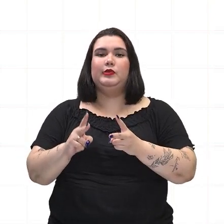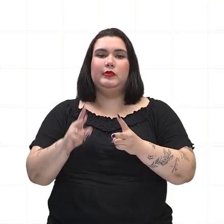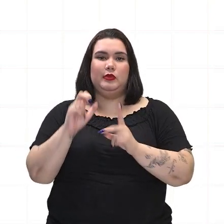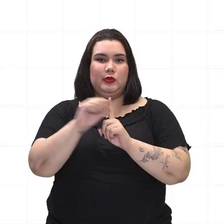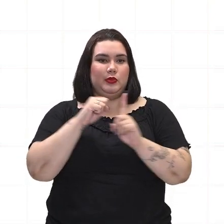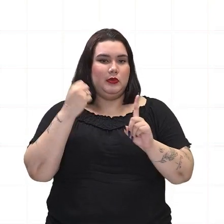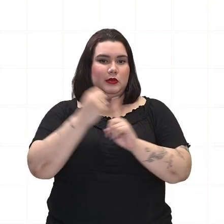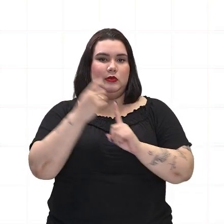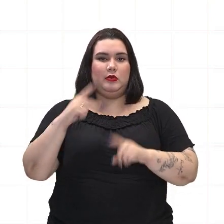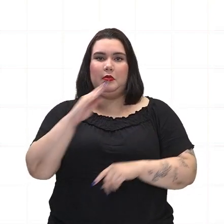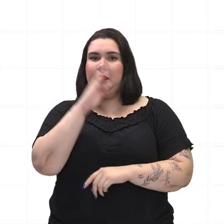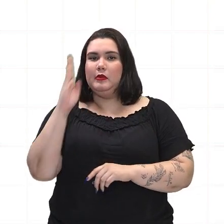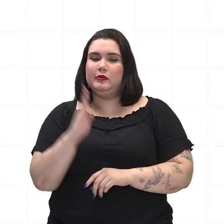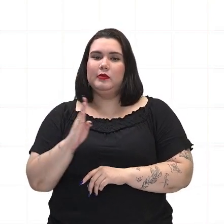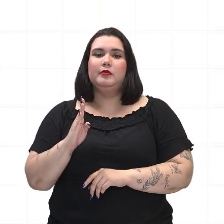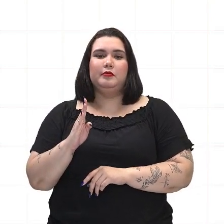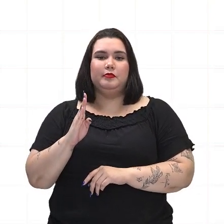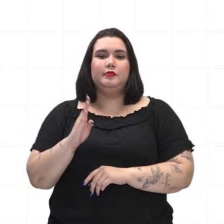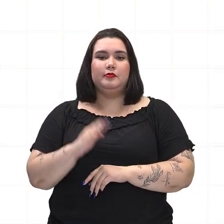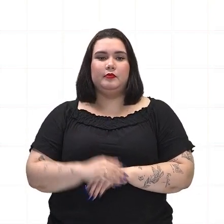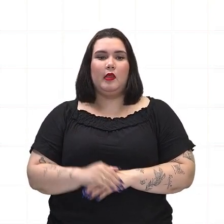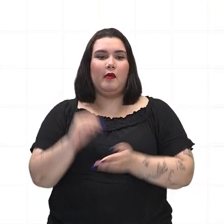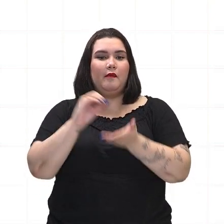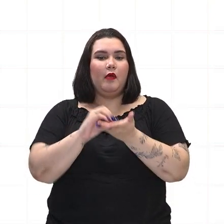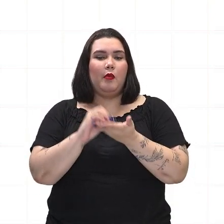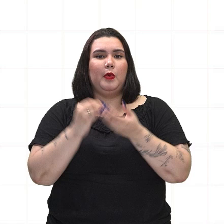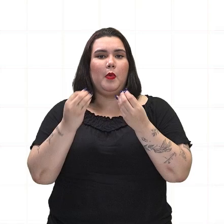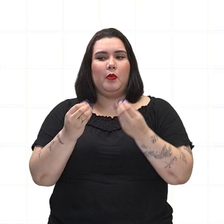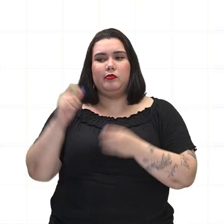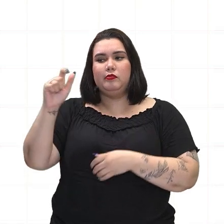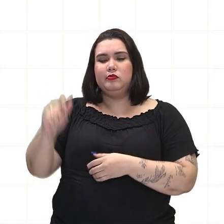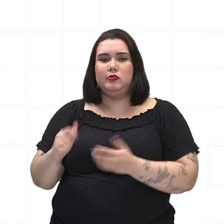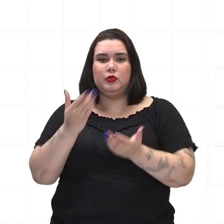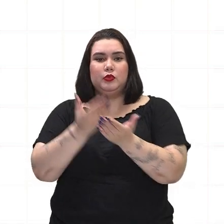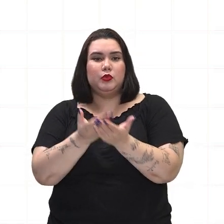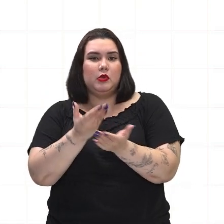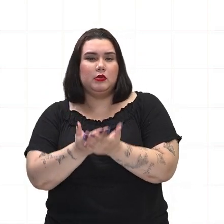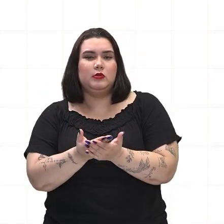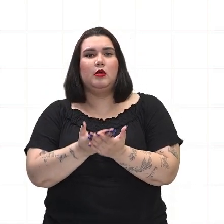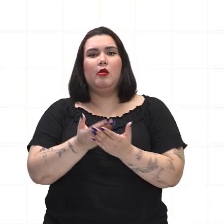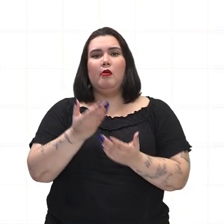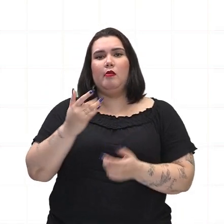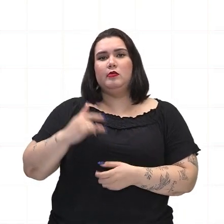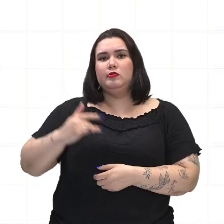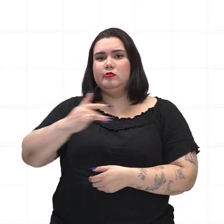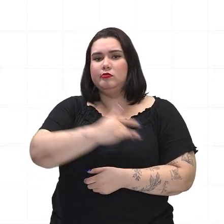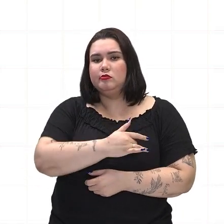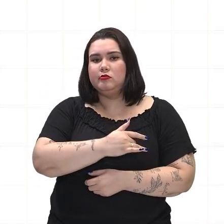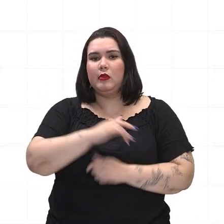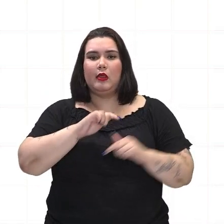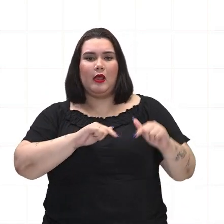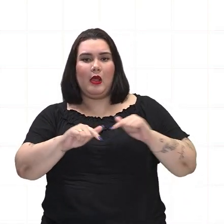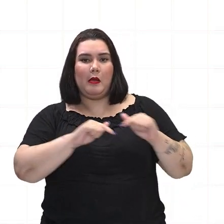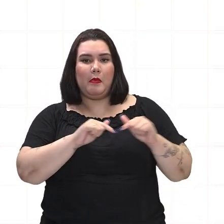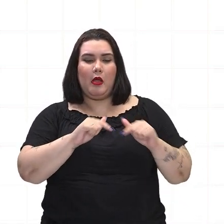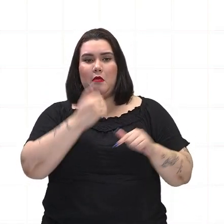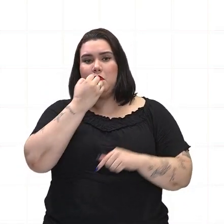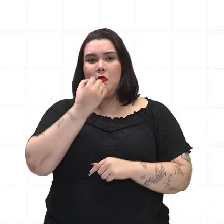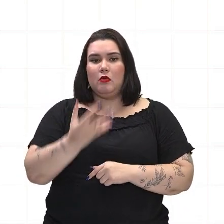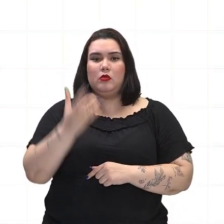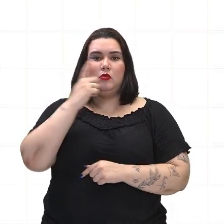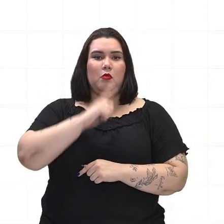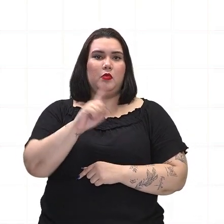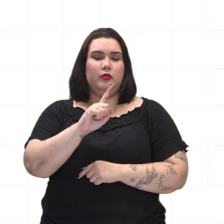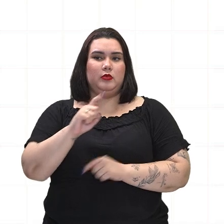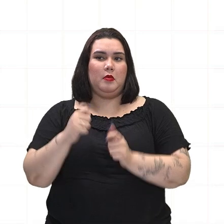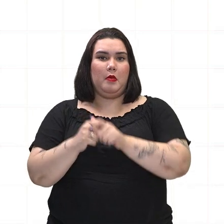brasileira. A falta de acesso à educação, saúde e trabalho digno continuou a ser